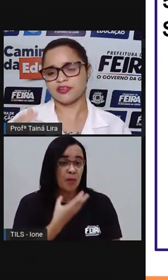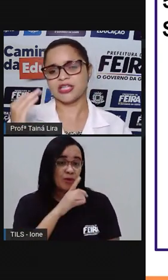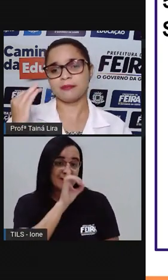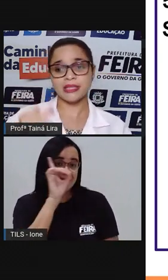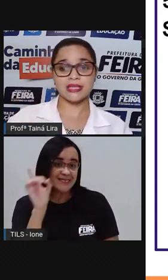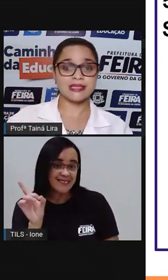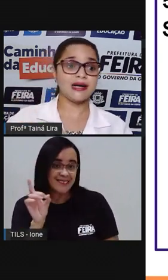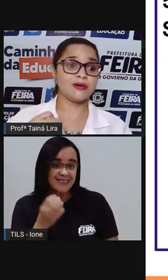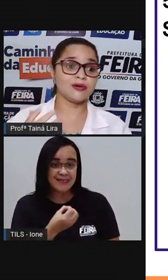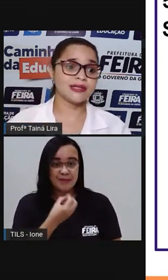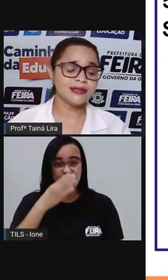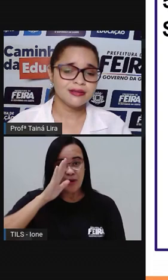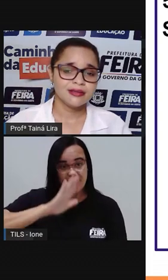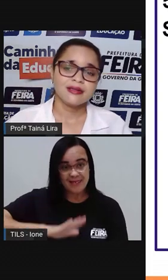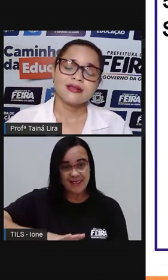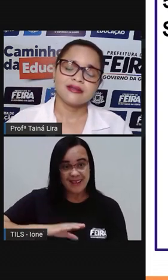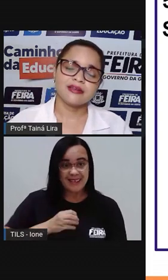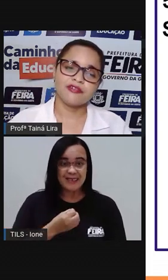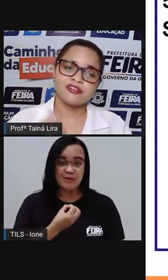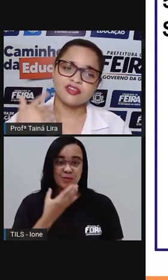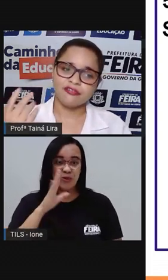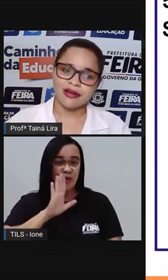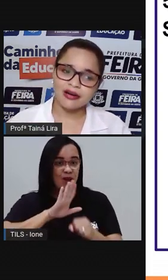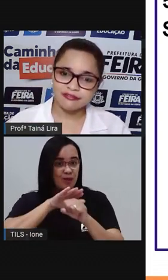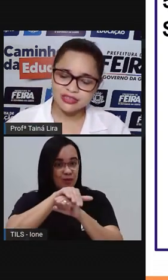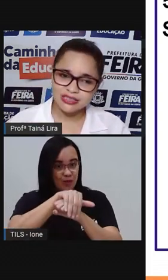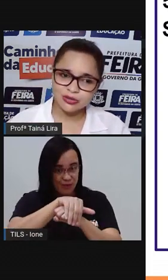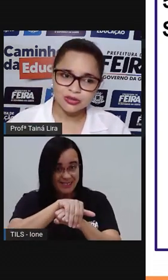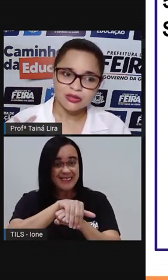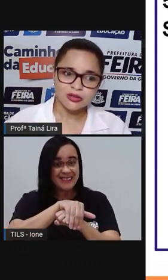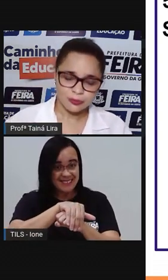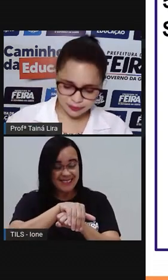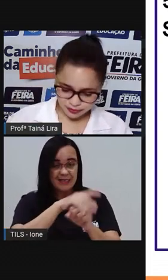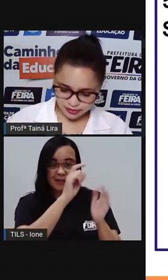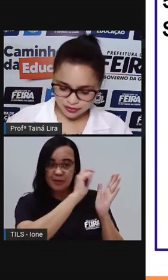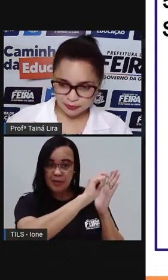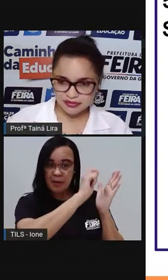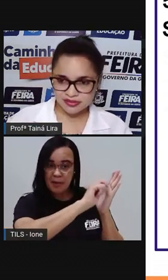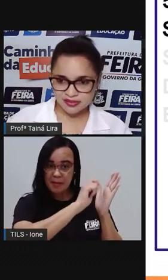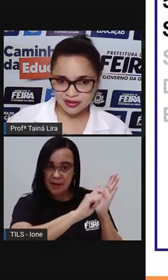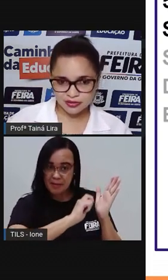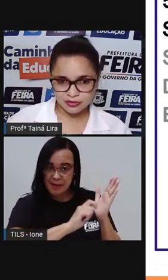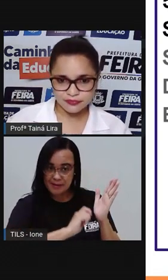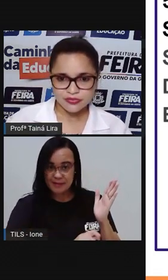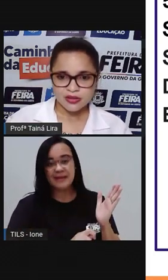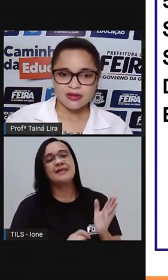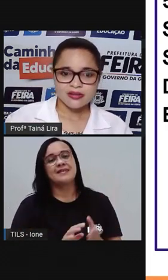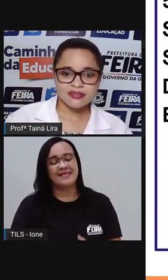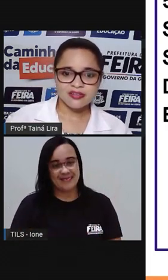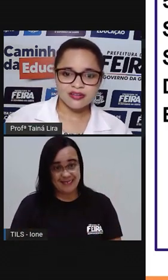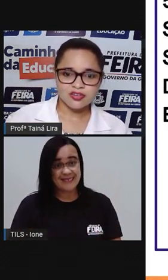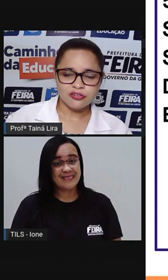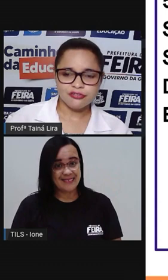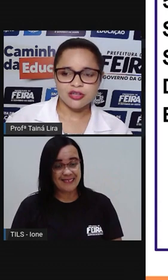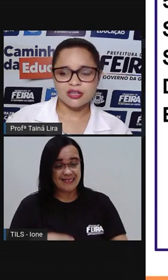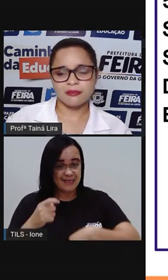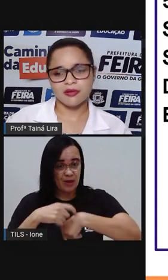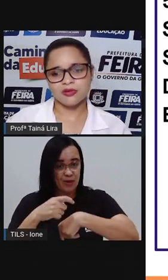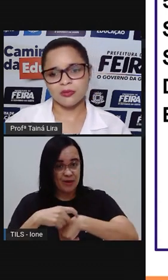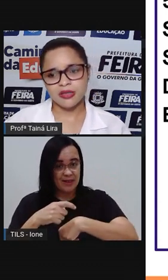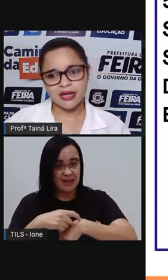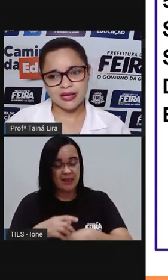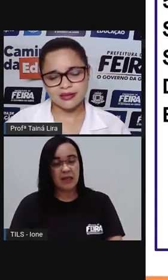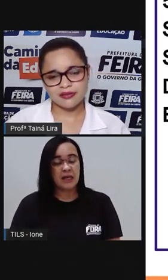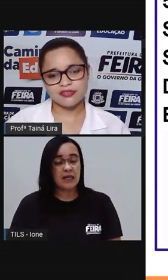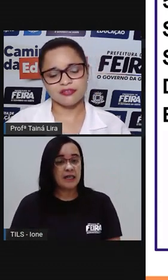noite Isso aí vai depender Da hora Que você estiver gravando O programa Certo? Se identifique